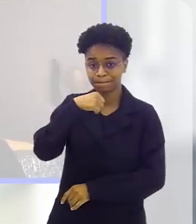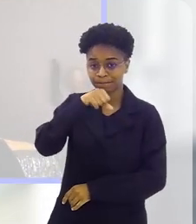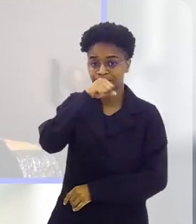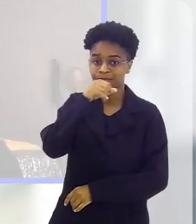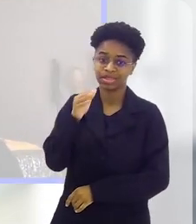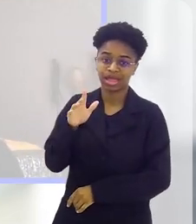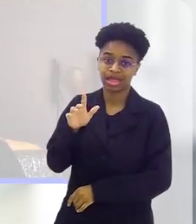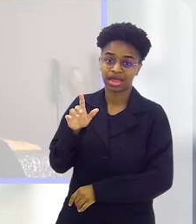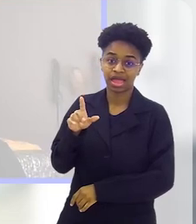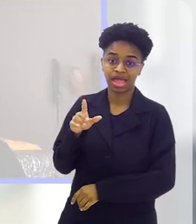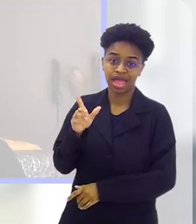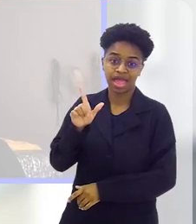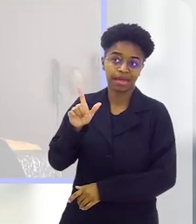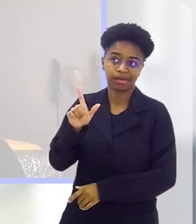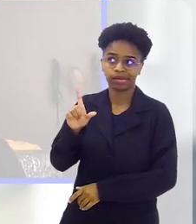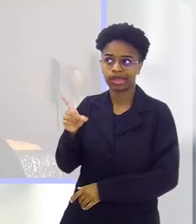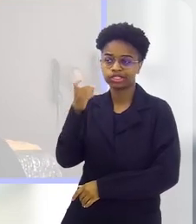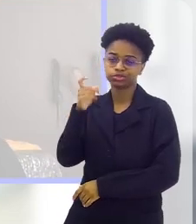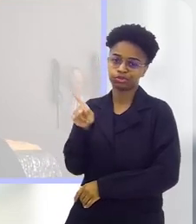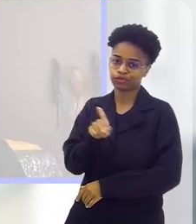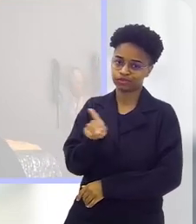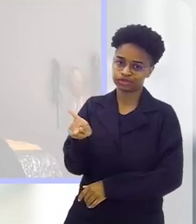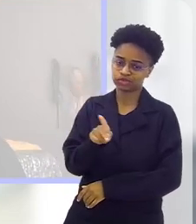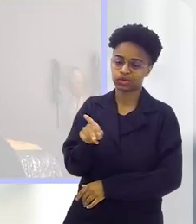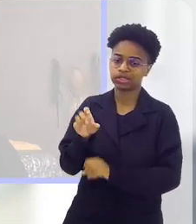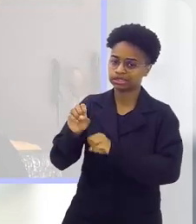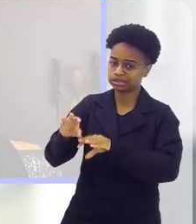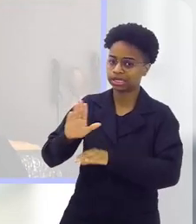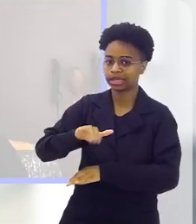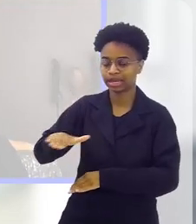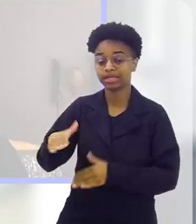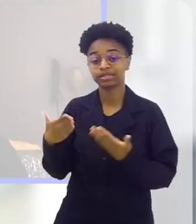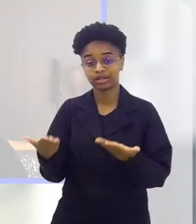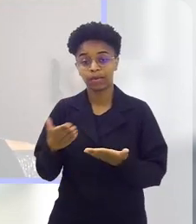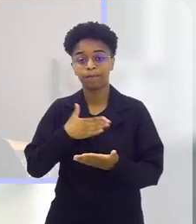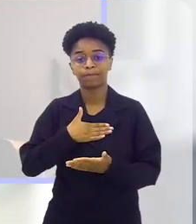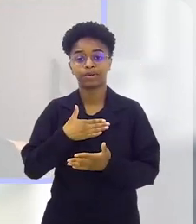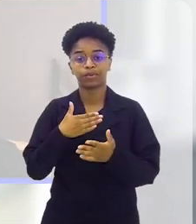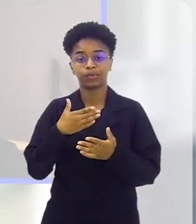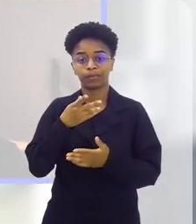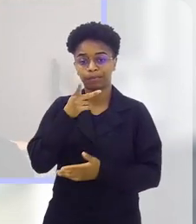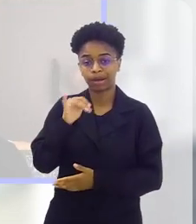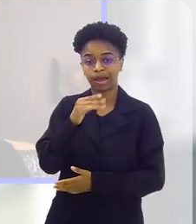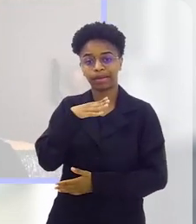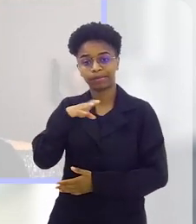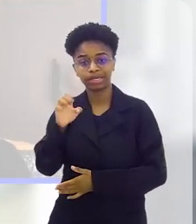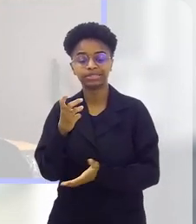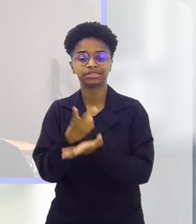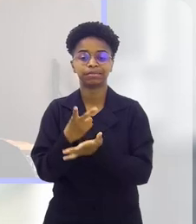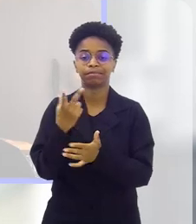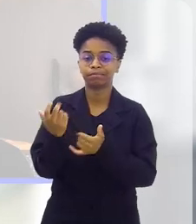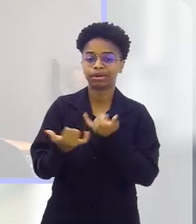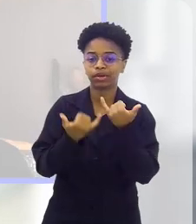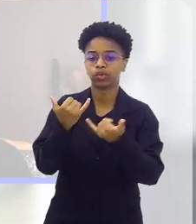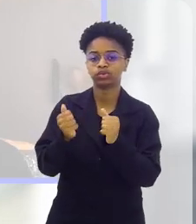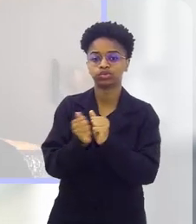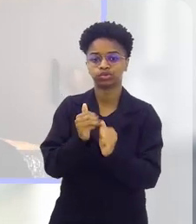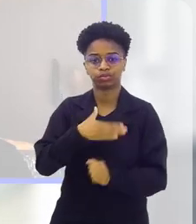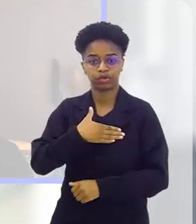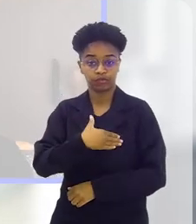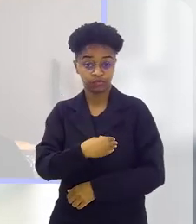mãe era professora primária e meus pais sempre brincaram muito com os meus filhos. Então,